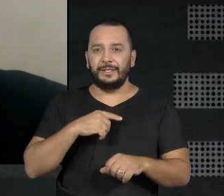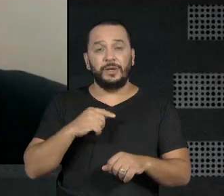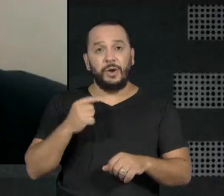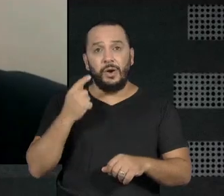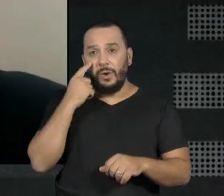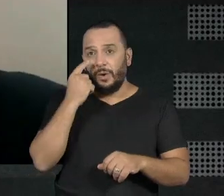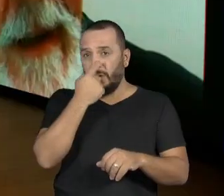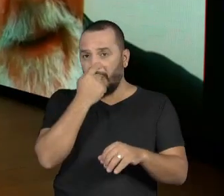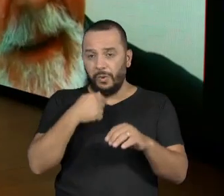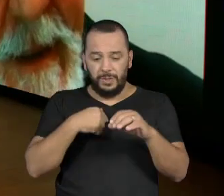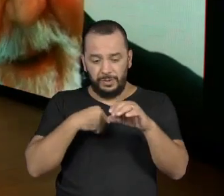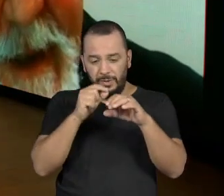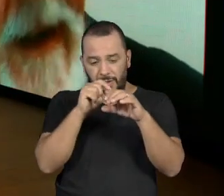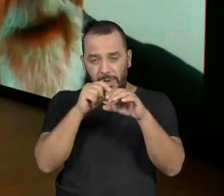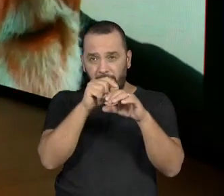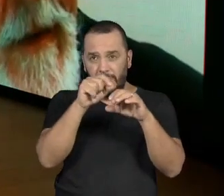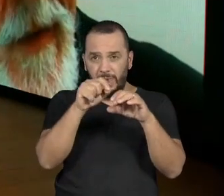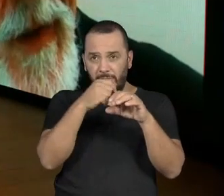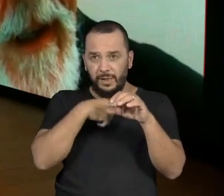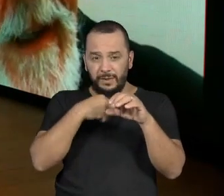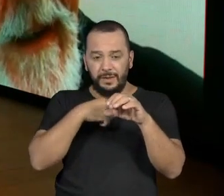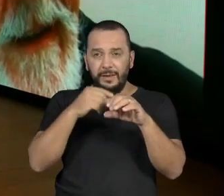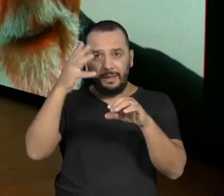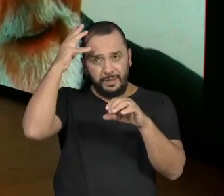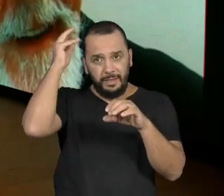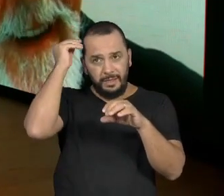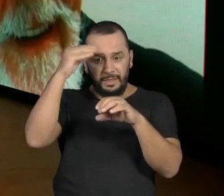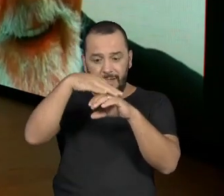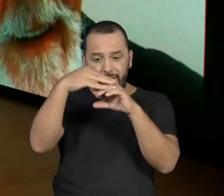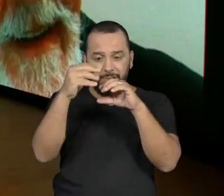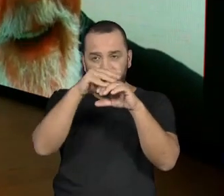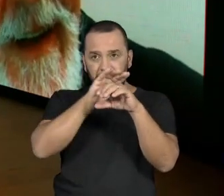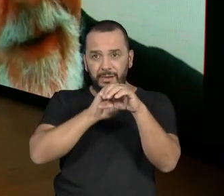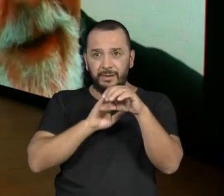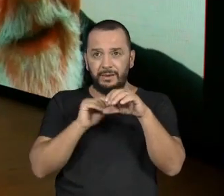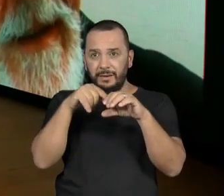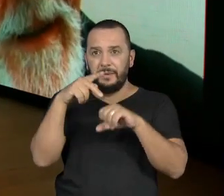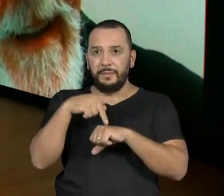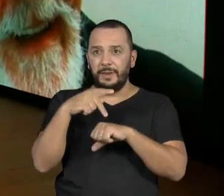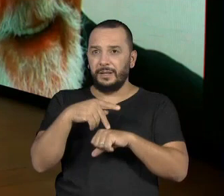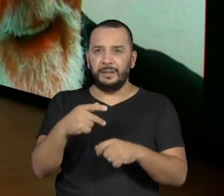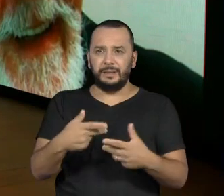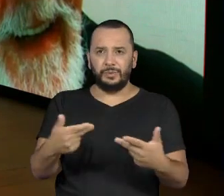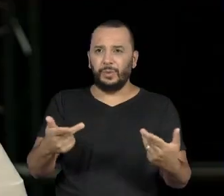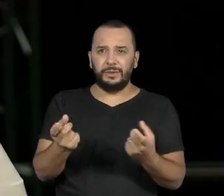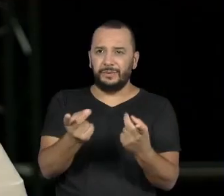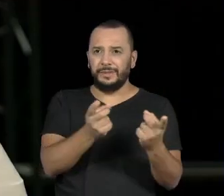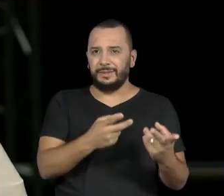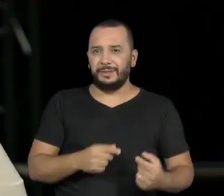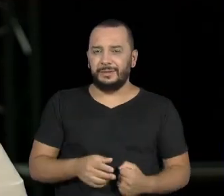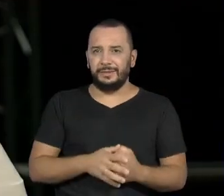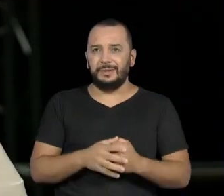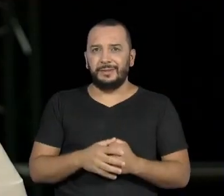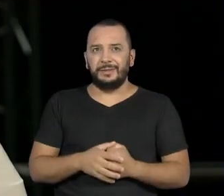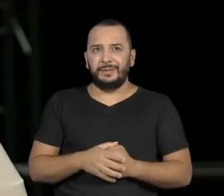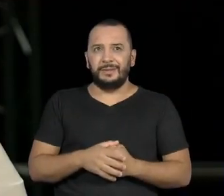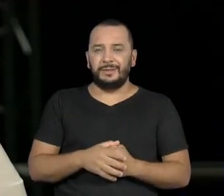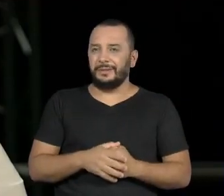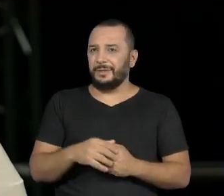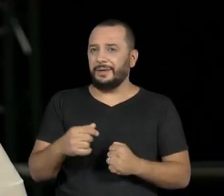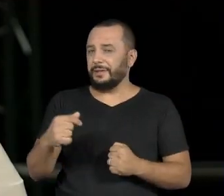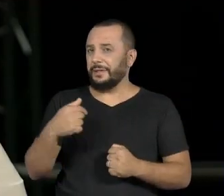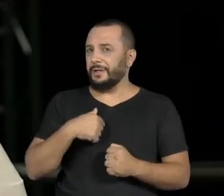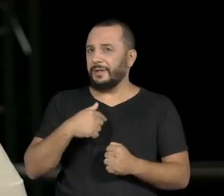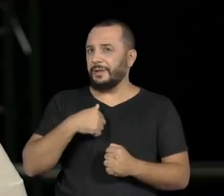cabelo de algum tipo de lã, fio de lã. Essas coisas. Agora eu adorava fazer espetáculo. Agora eu